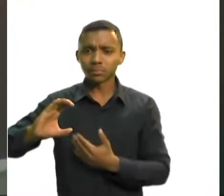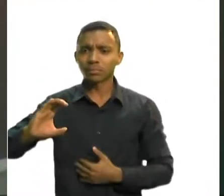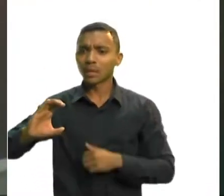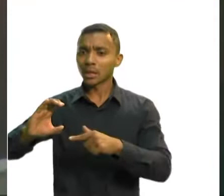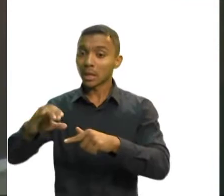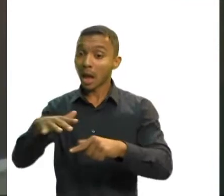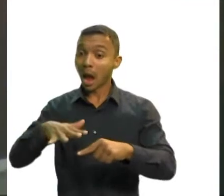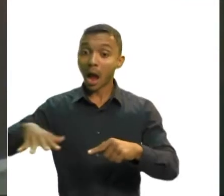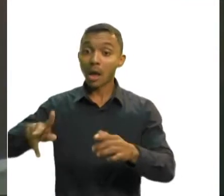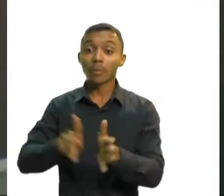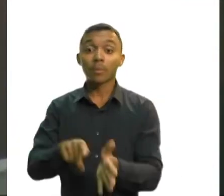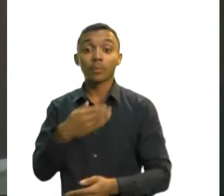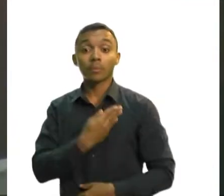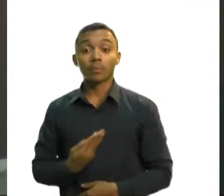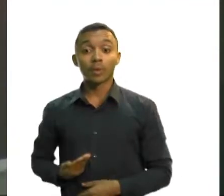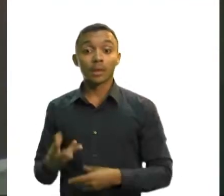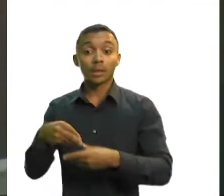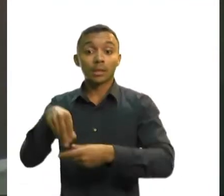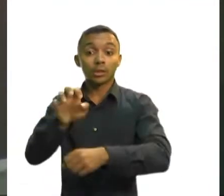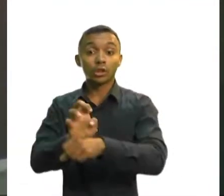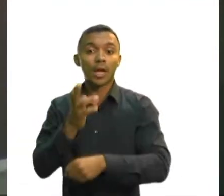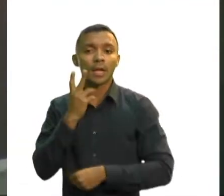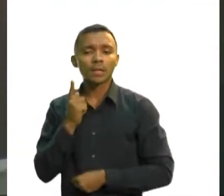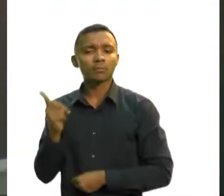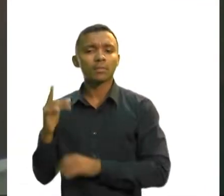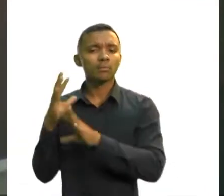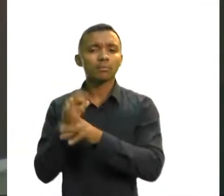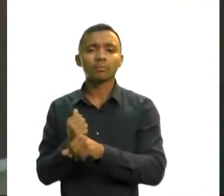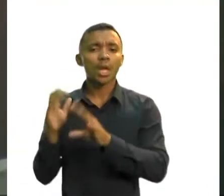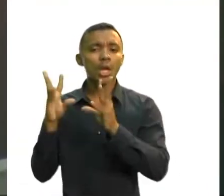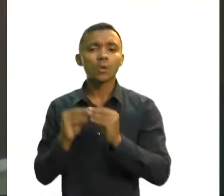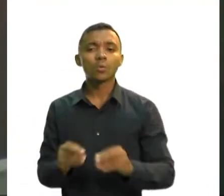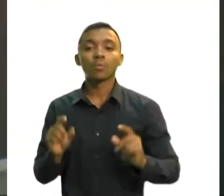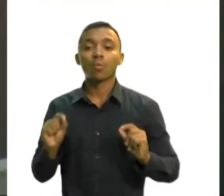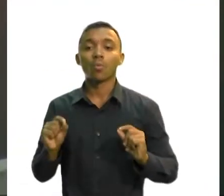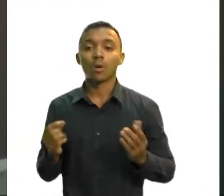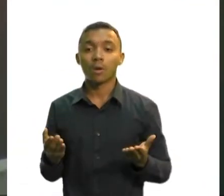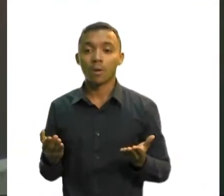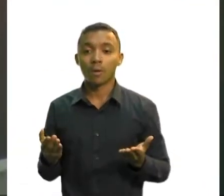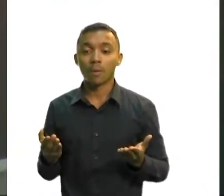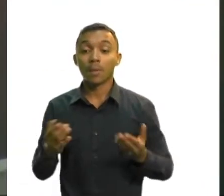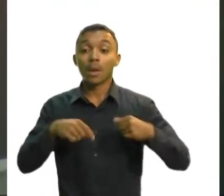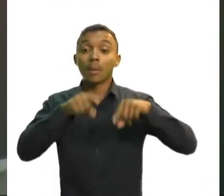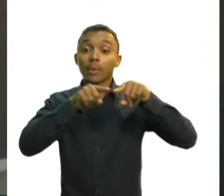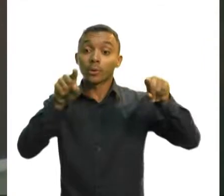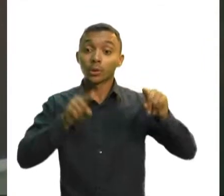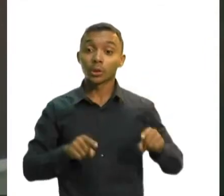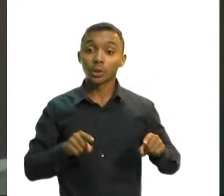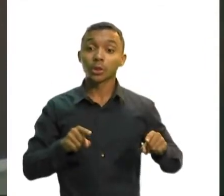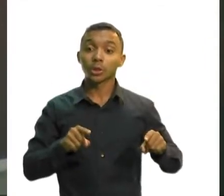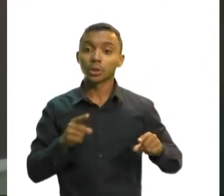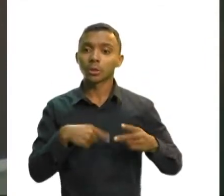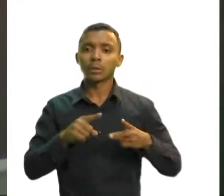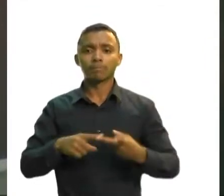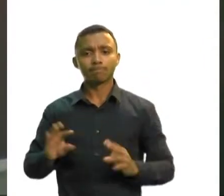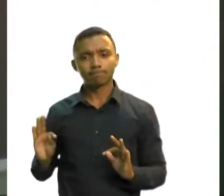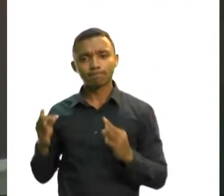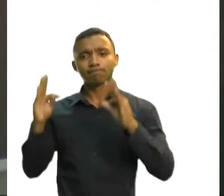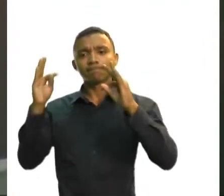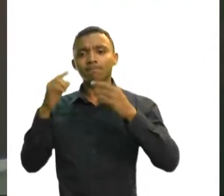no Ceará. Isso significa projetos na ponta, equipamentos na ponta,